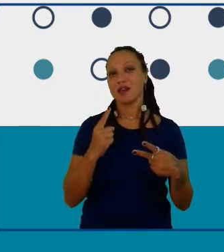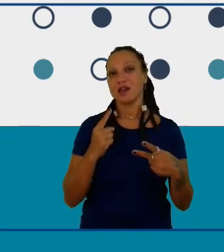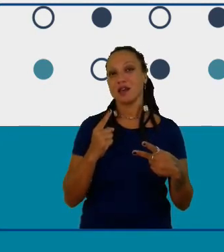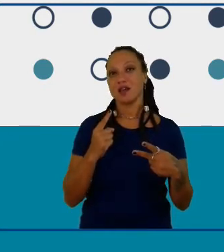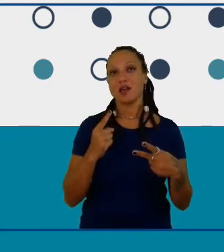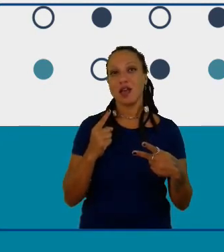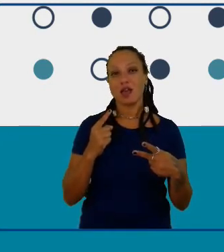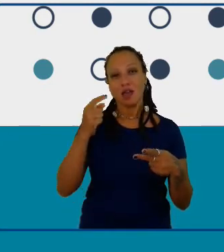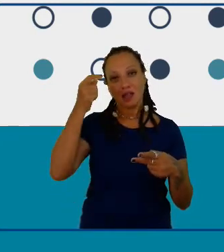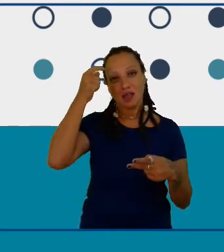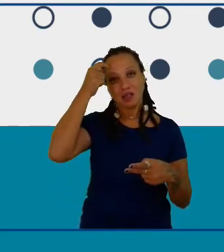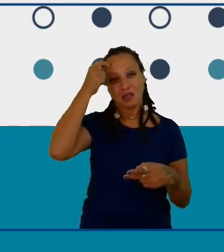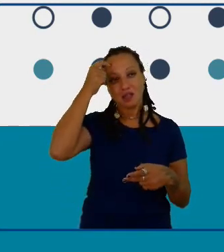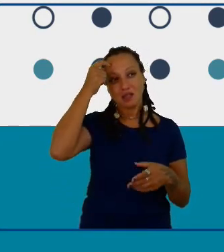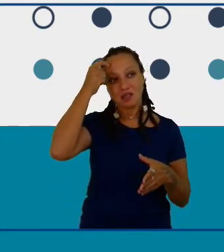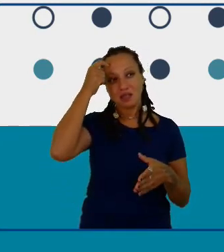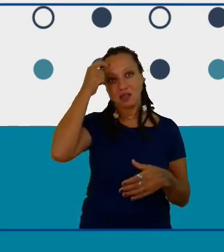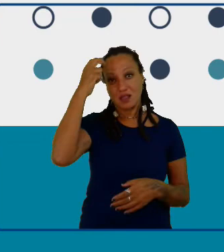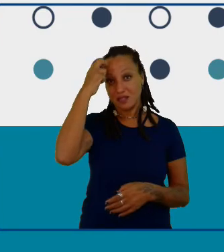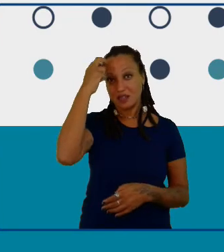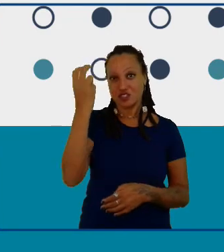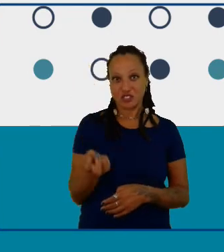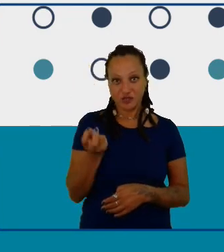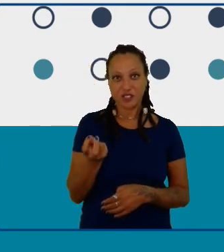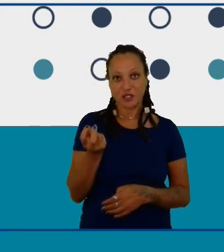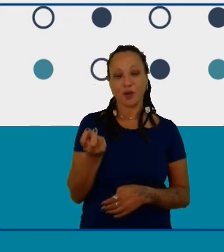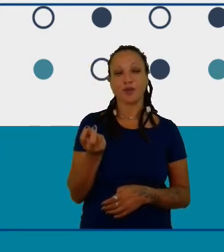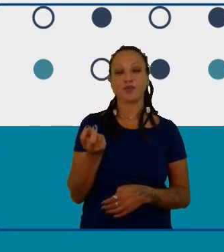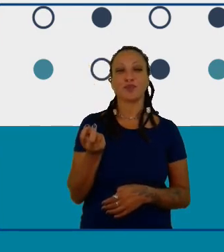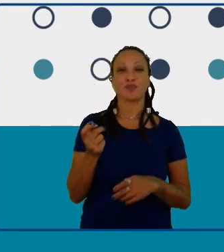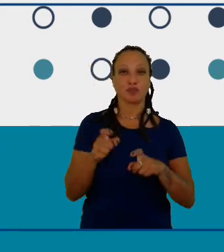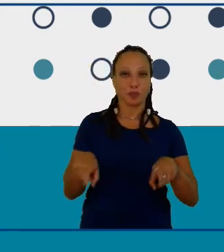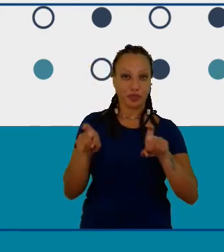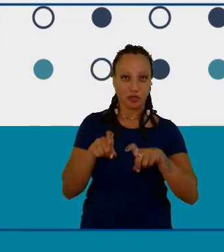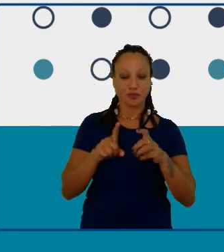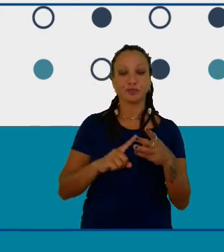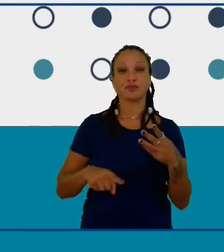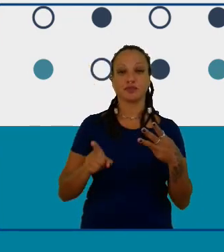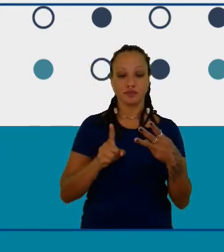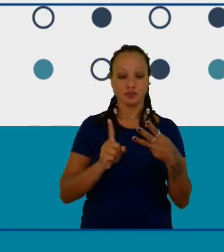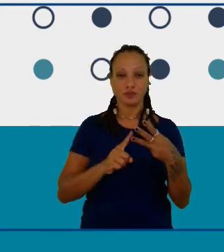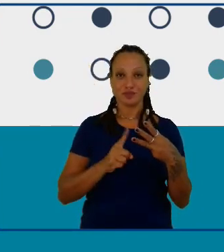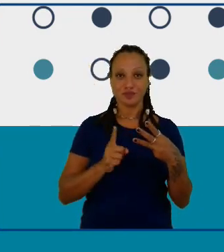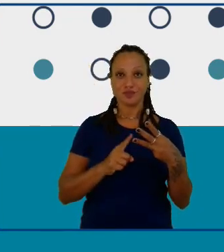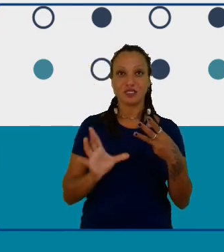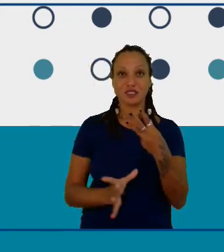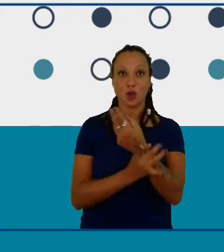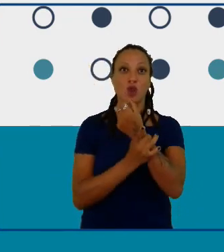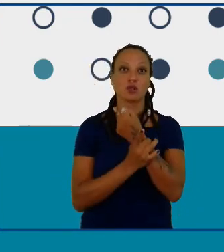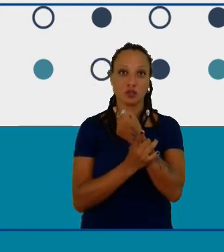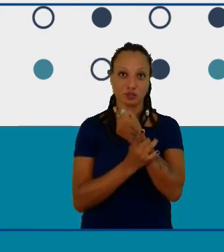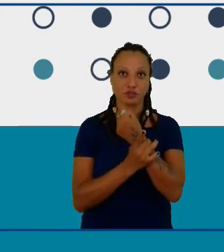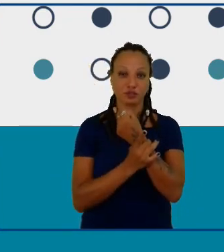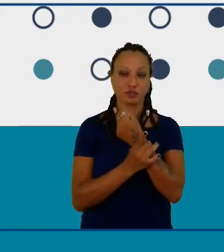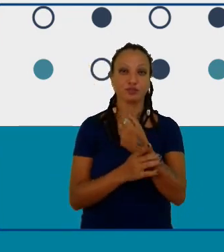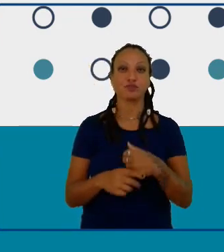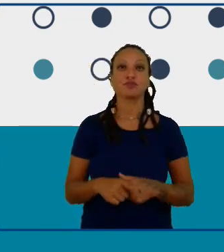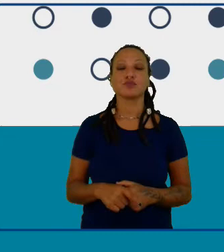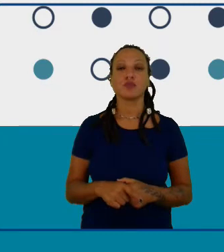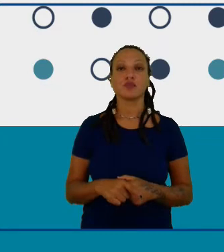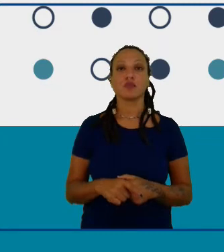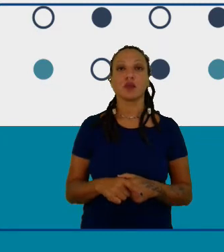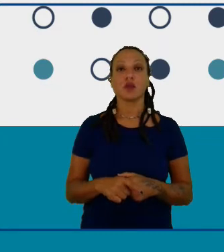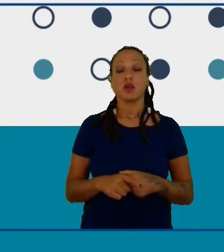e pensamento computacional e o terceiro ano foi de cibersegurança né esses dois últimos anos foram